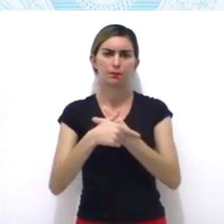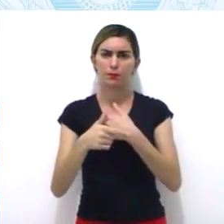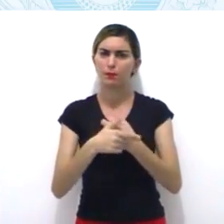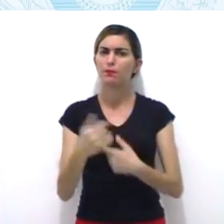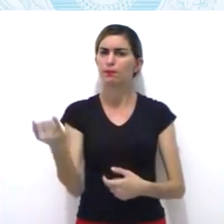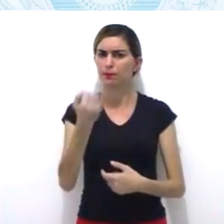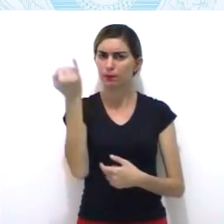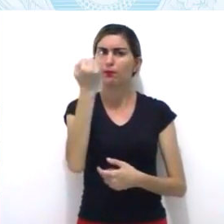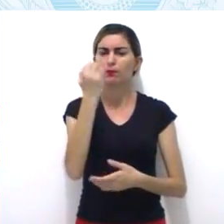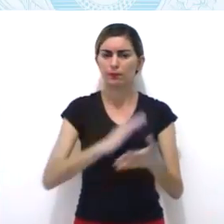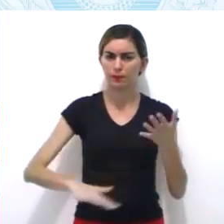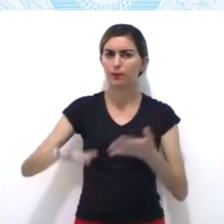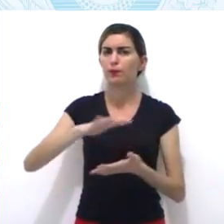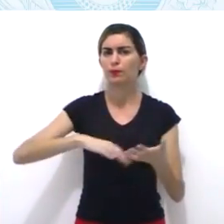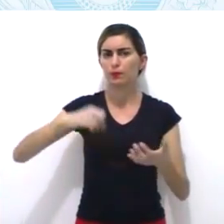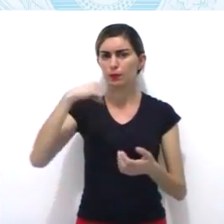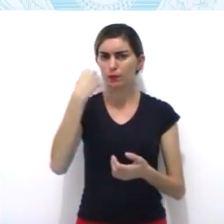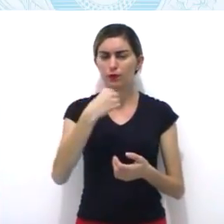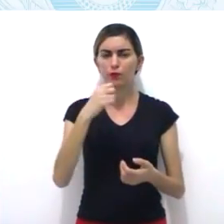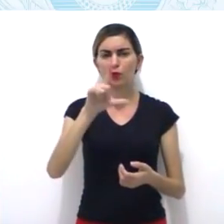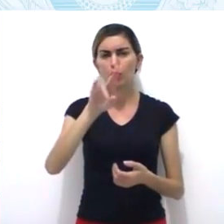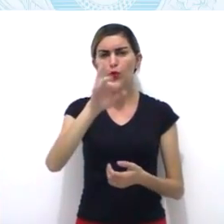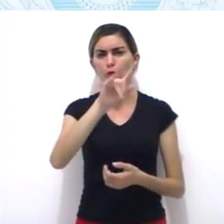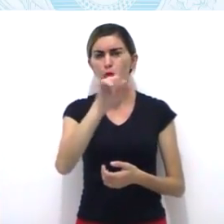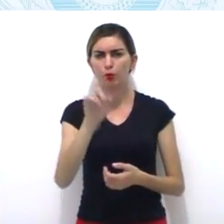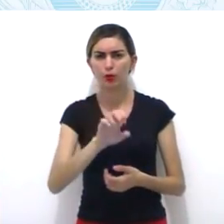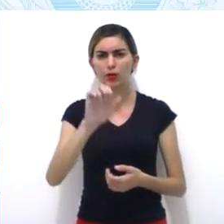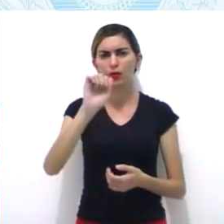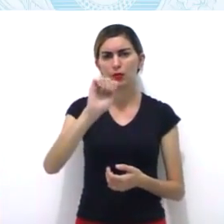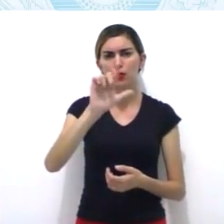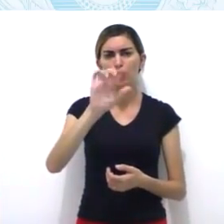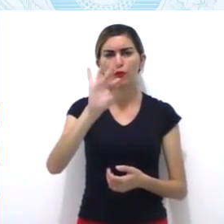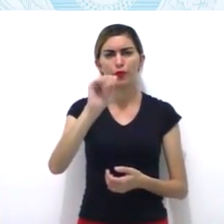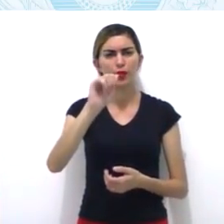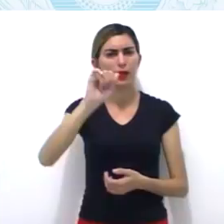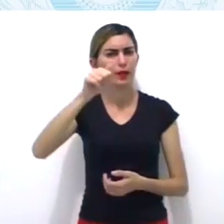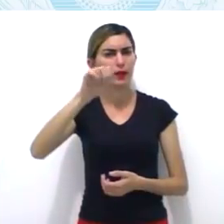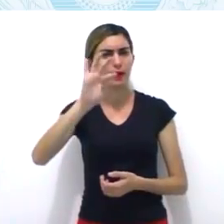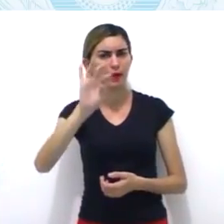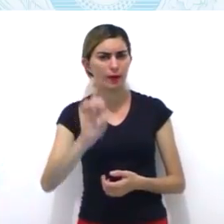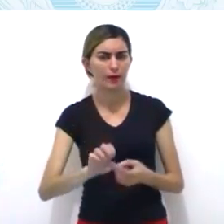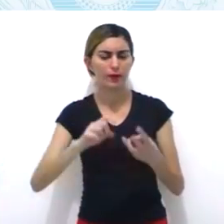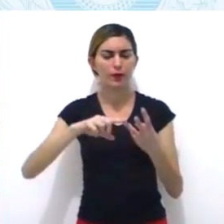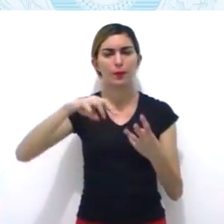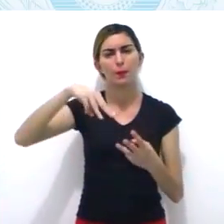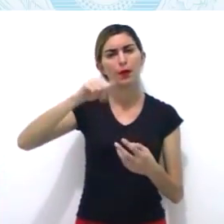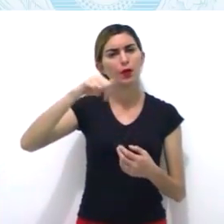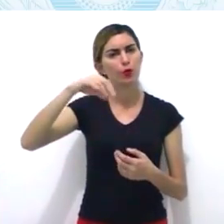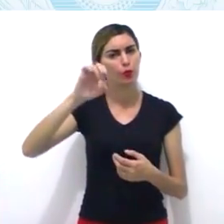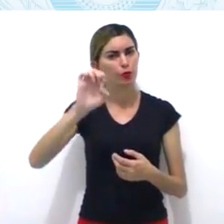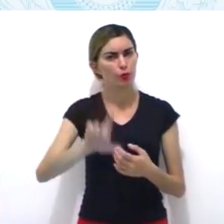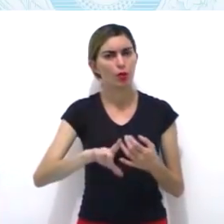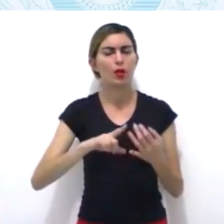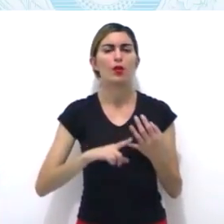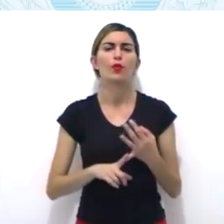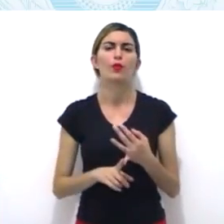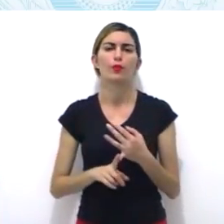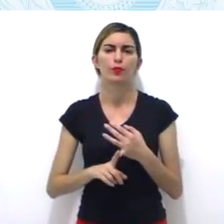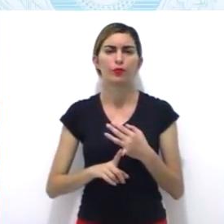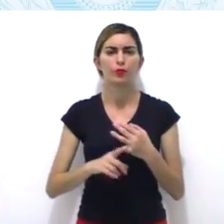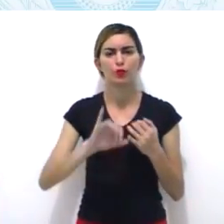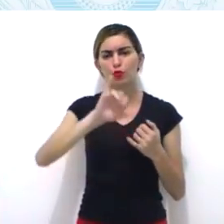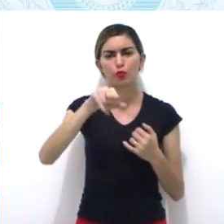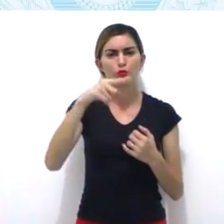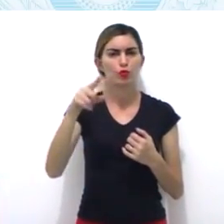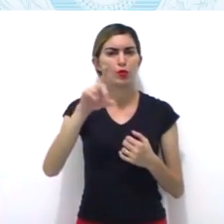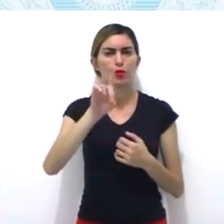Lira e João de Deus do Nascimento. É importante, pessoal, que vocês gravem esses nomes aí, não